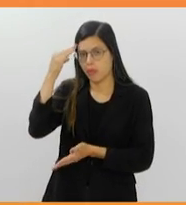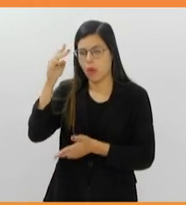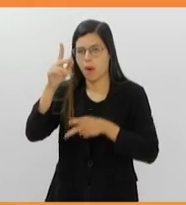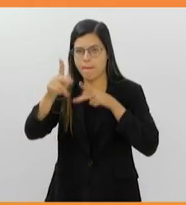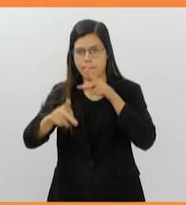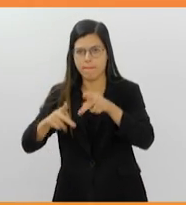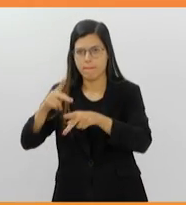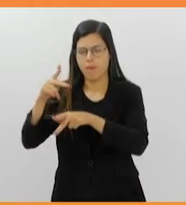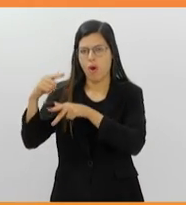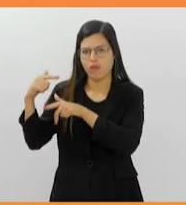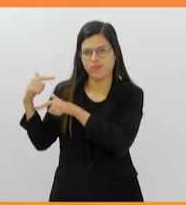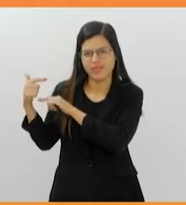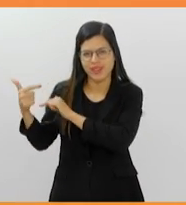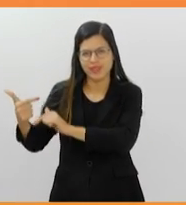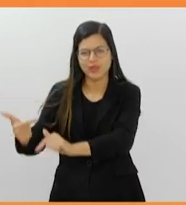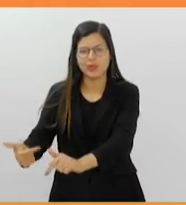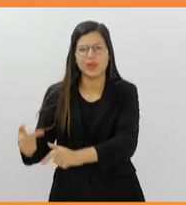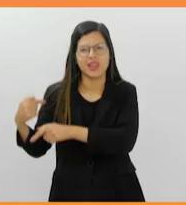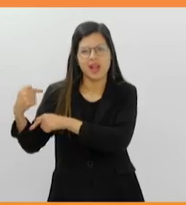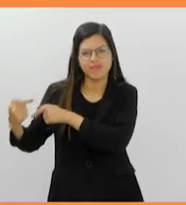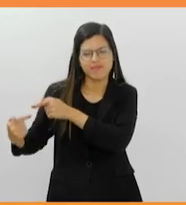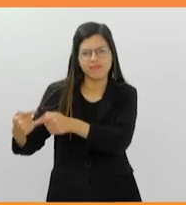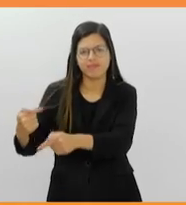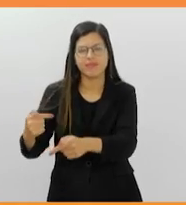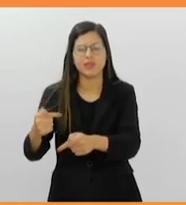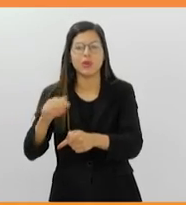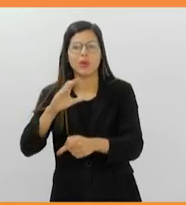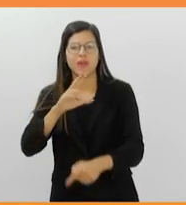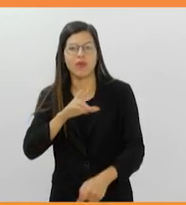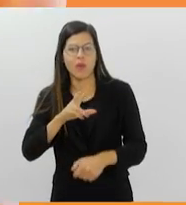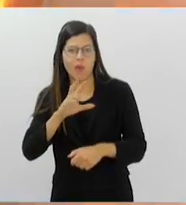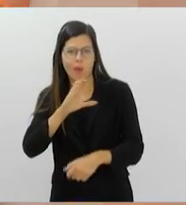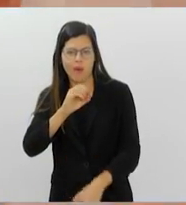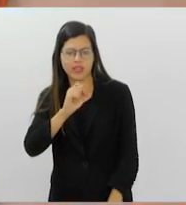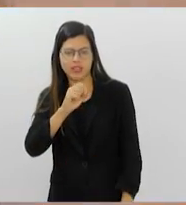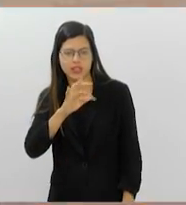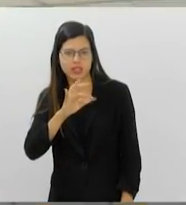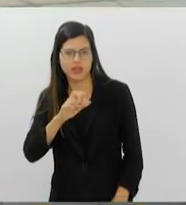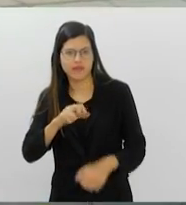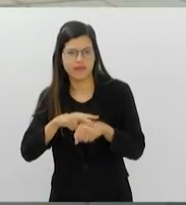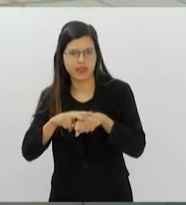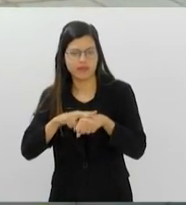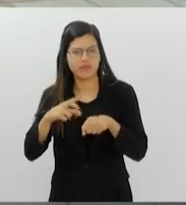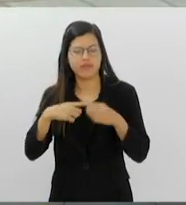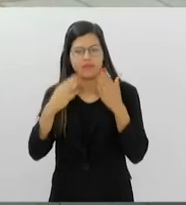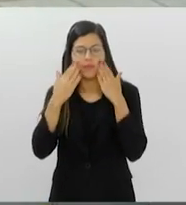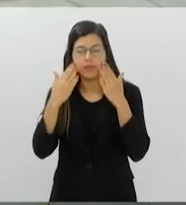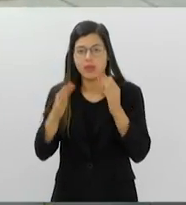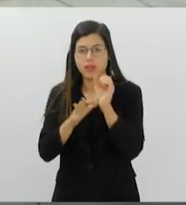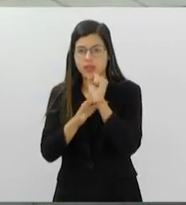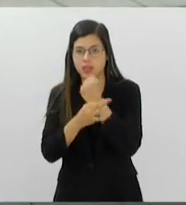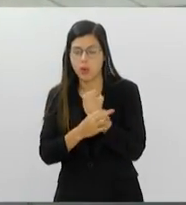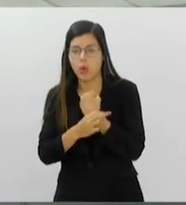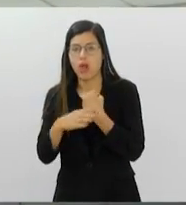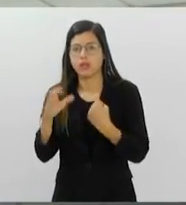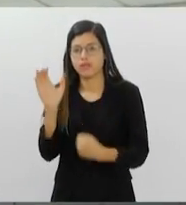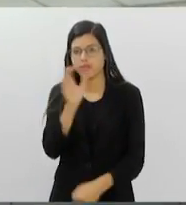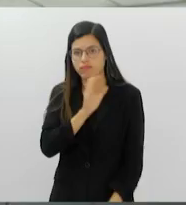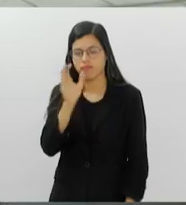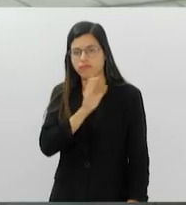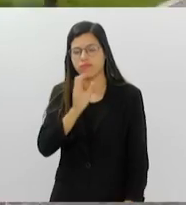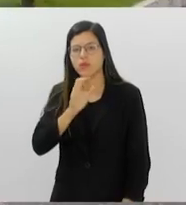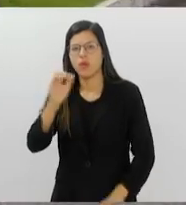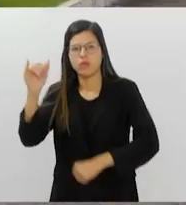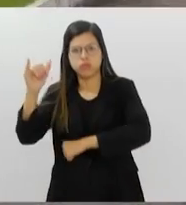Originários e Tradicionais da Costa Verde tem nova exposição. Segurança e agilidade do tráfego de